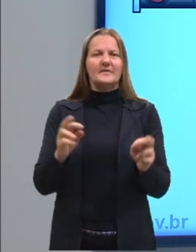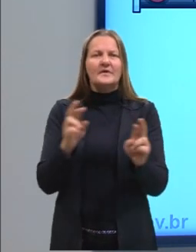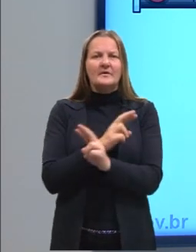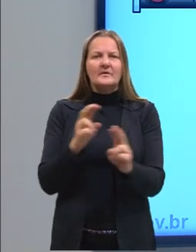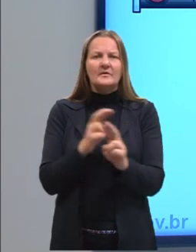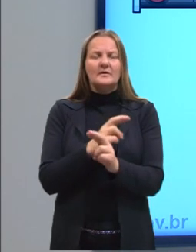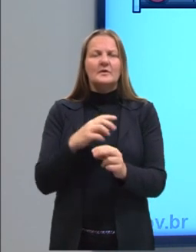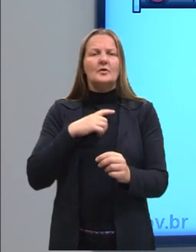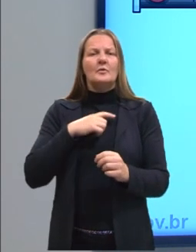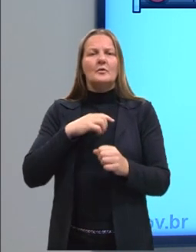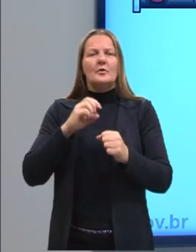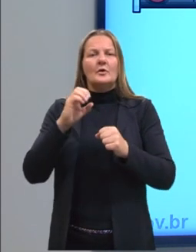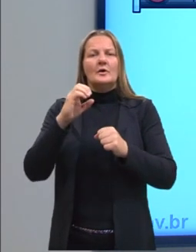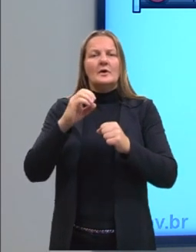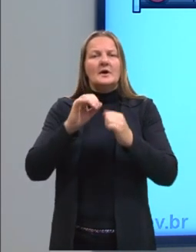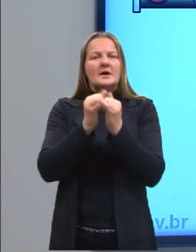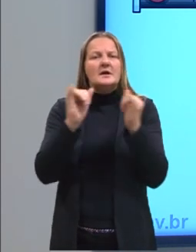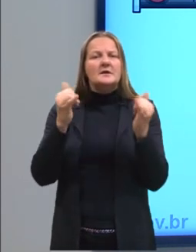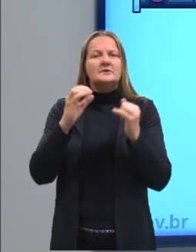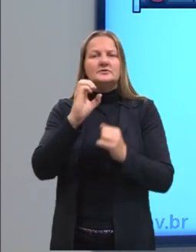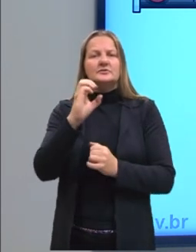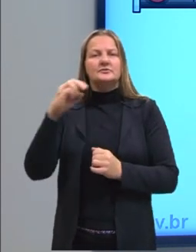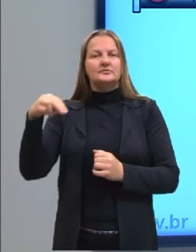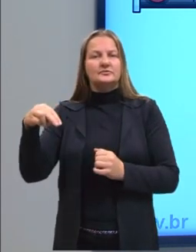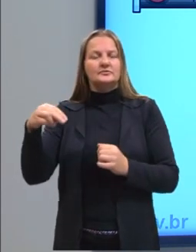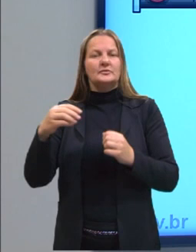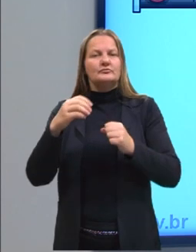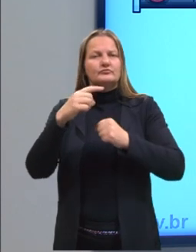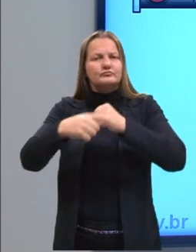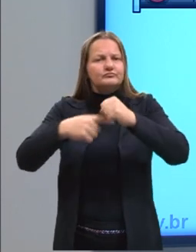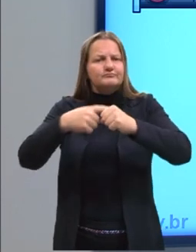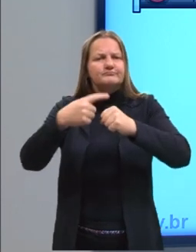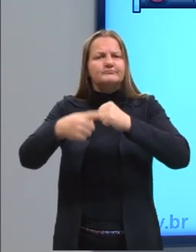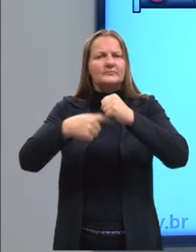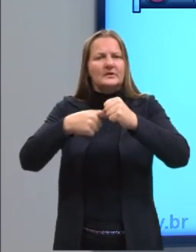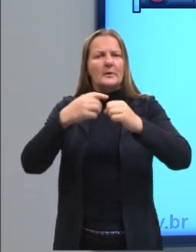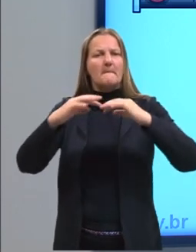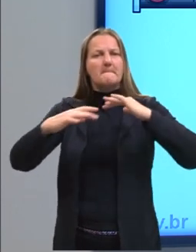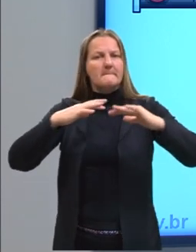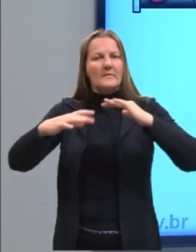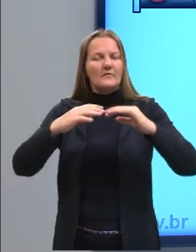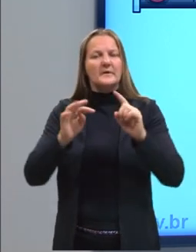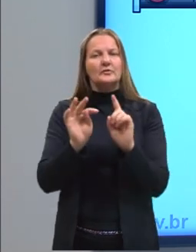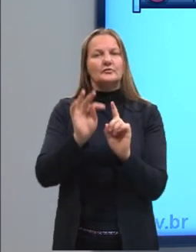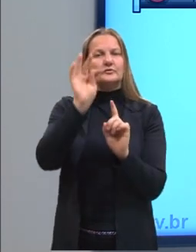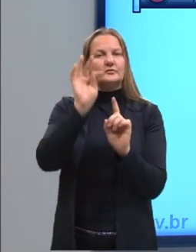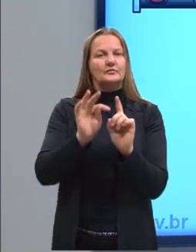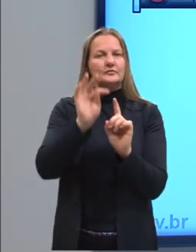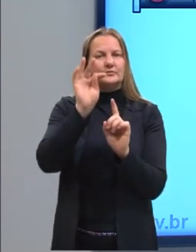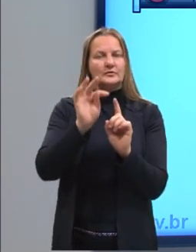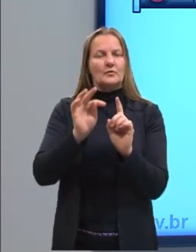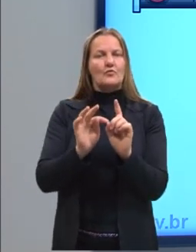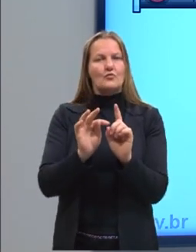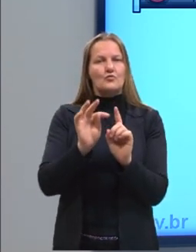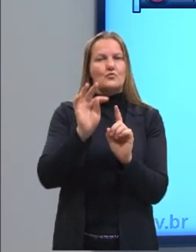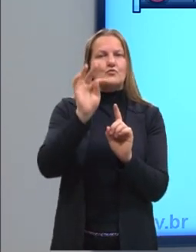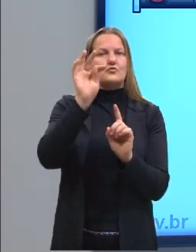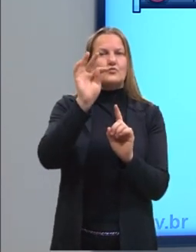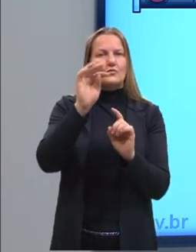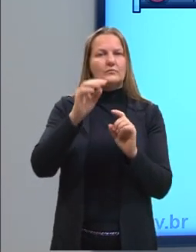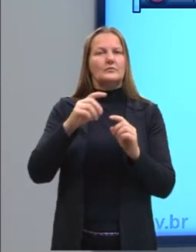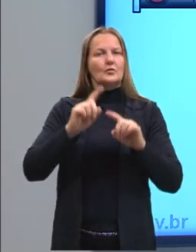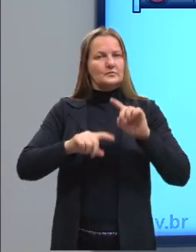com a energia cinética dos átomos. Quanto maior a energia cinética de movimento, maior vai ser a temperatura desse corpo.